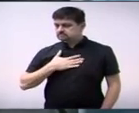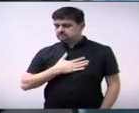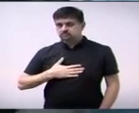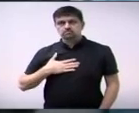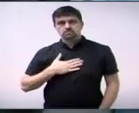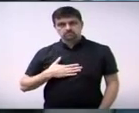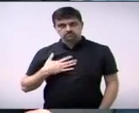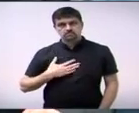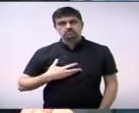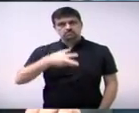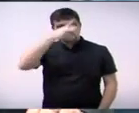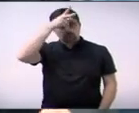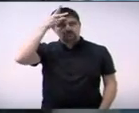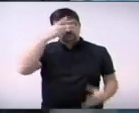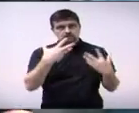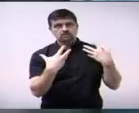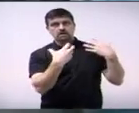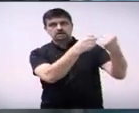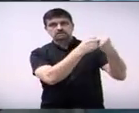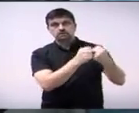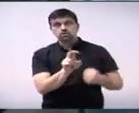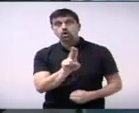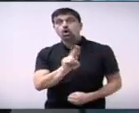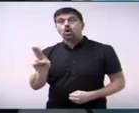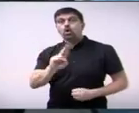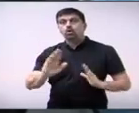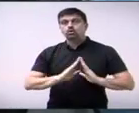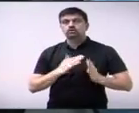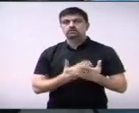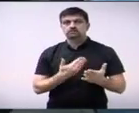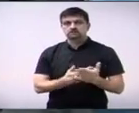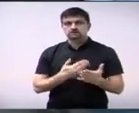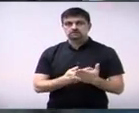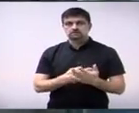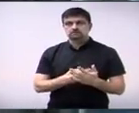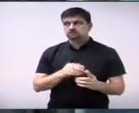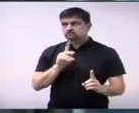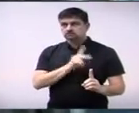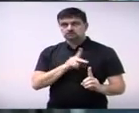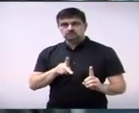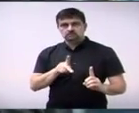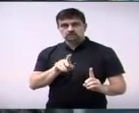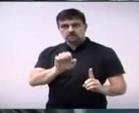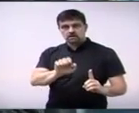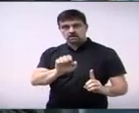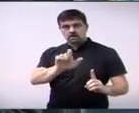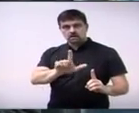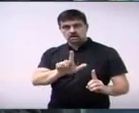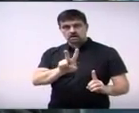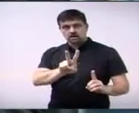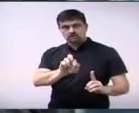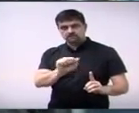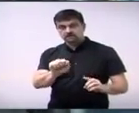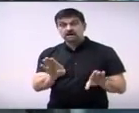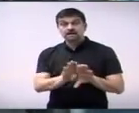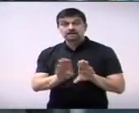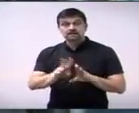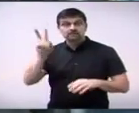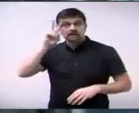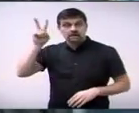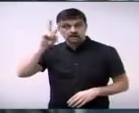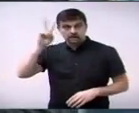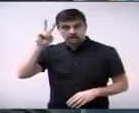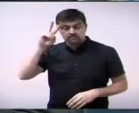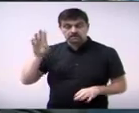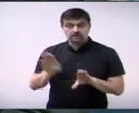acatamento do meu pedido de denominação da rodovia Renato Lázaro Piva,